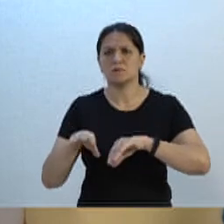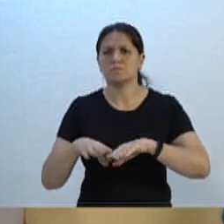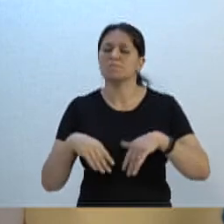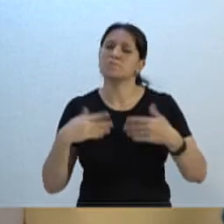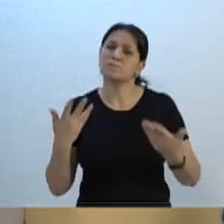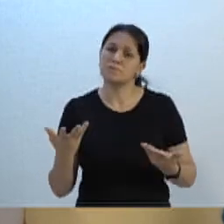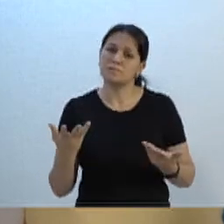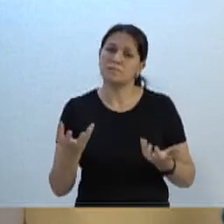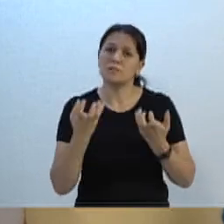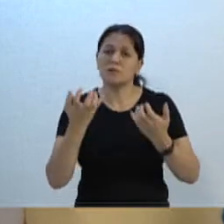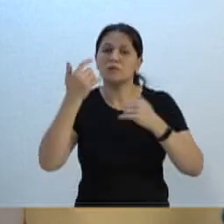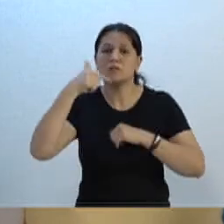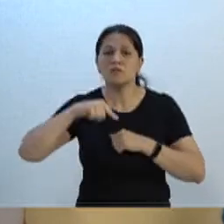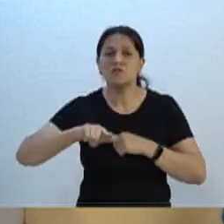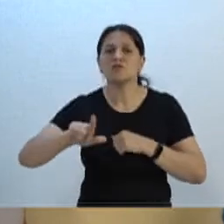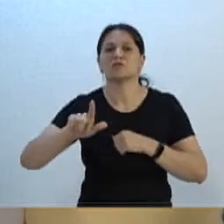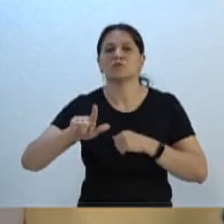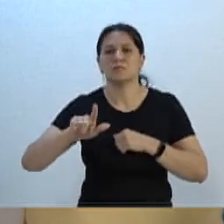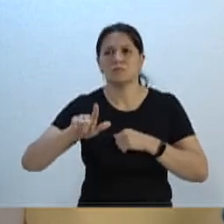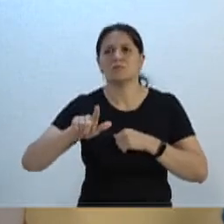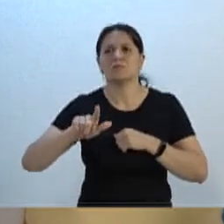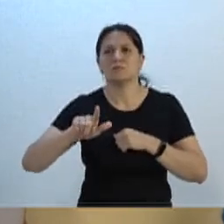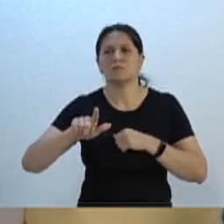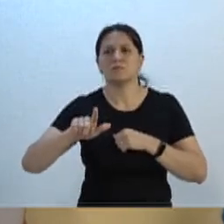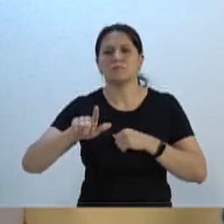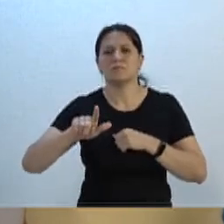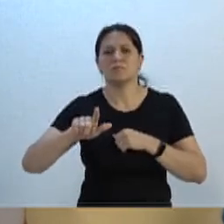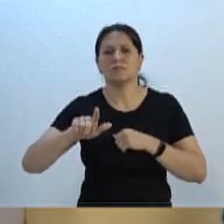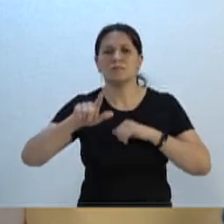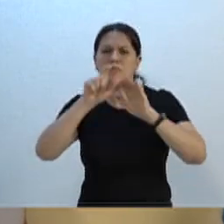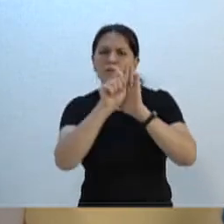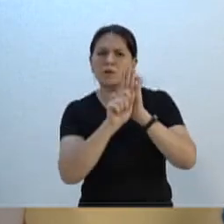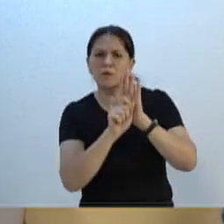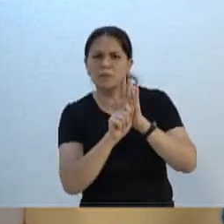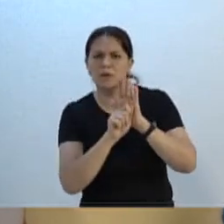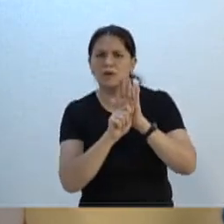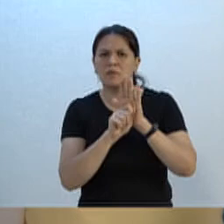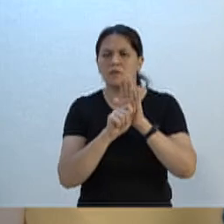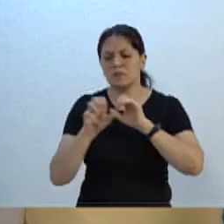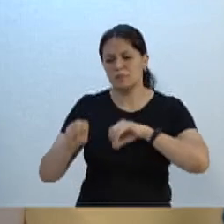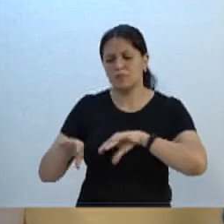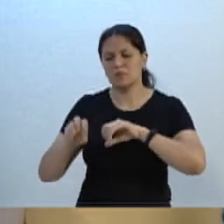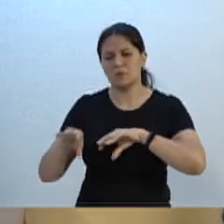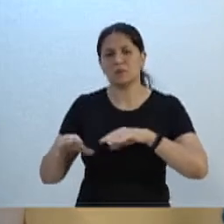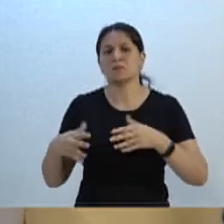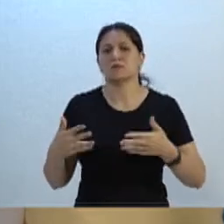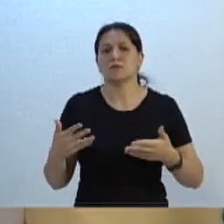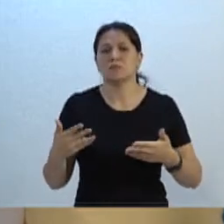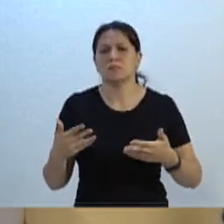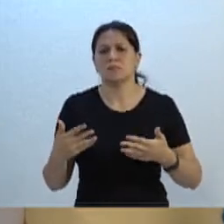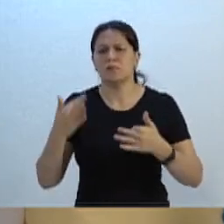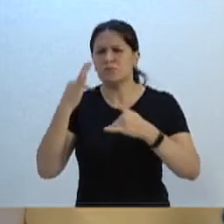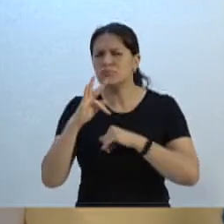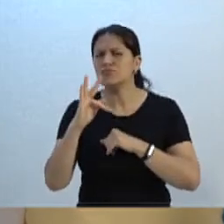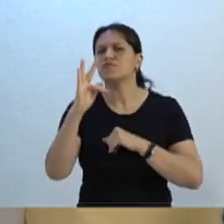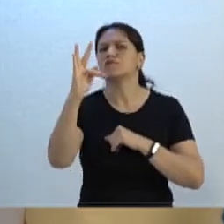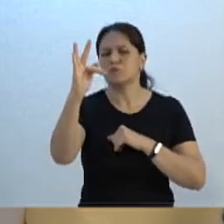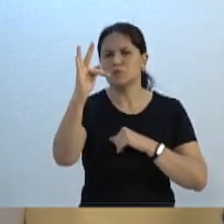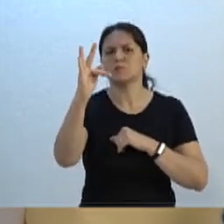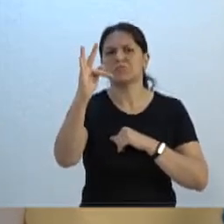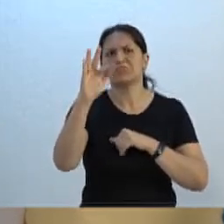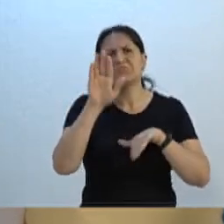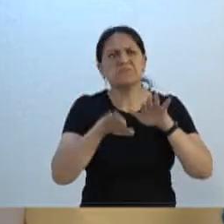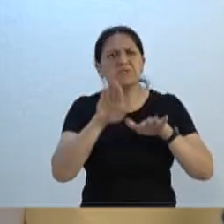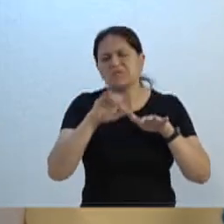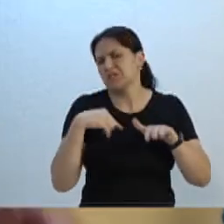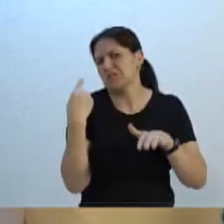queria ressaltar mais uma vez aqui, esse investimento na educação é um investimento a longo prazo. Talvez